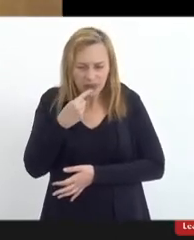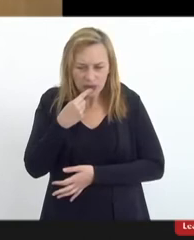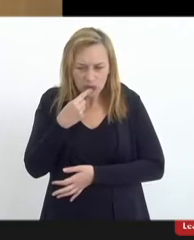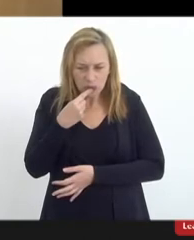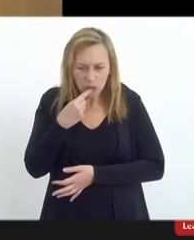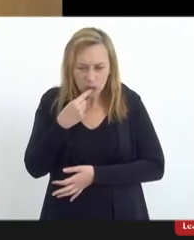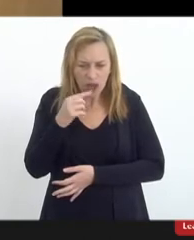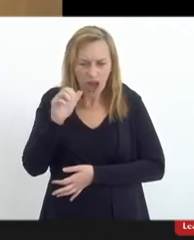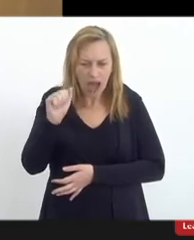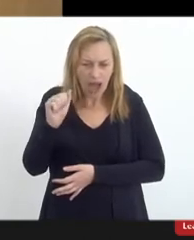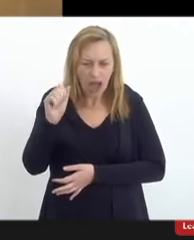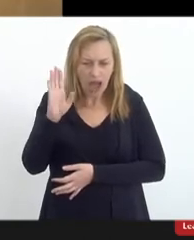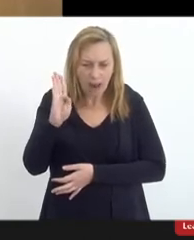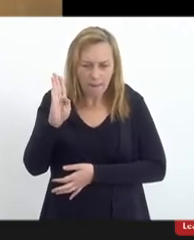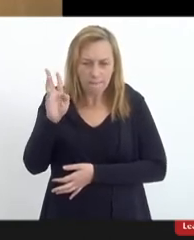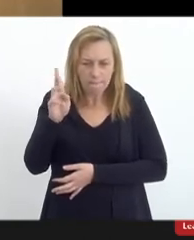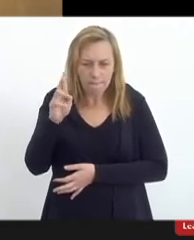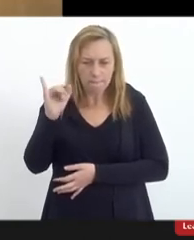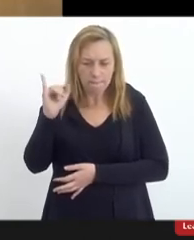Abrigo Cristo Redentor,